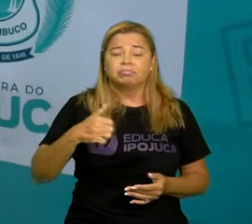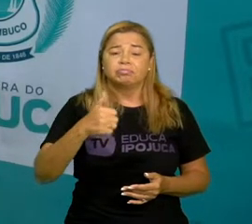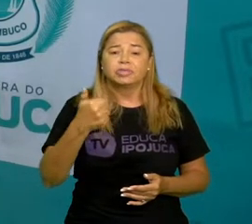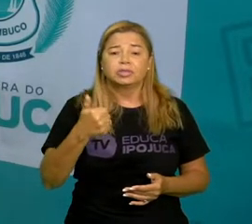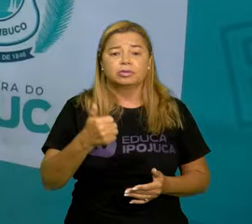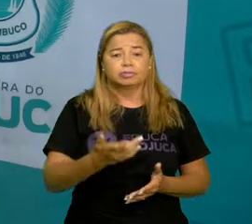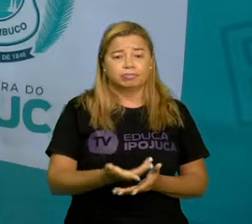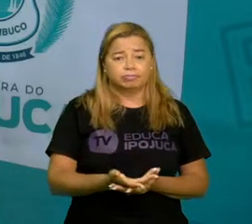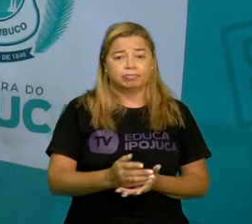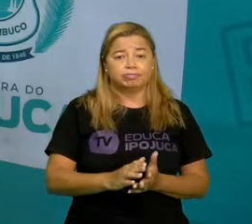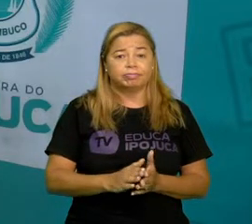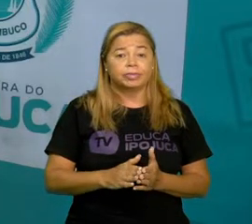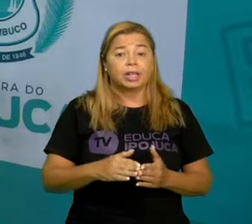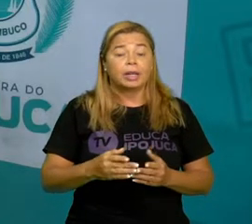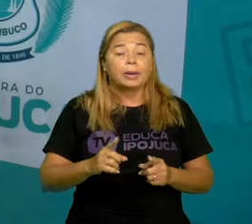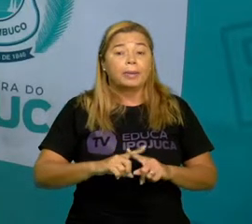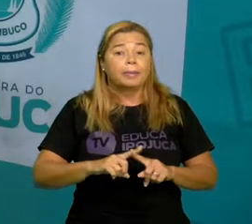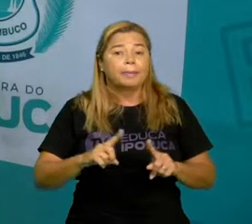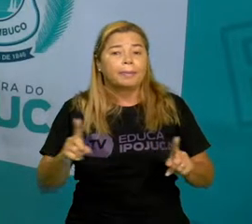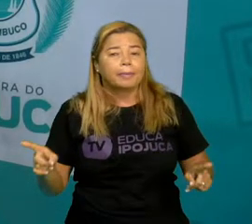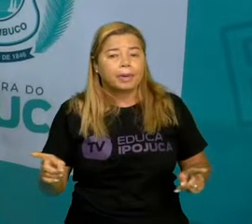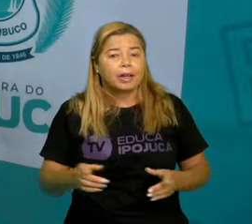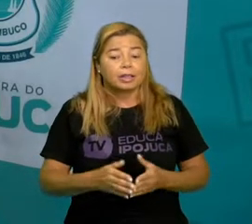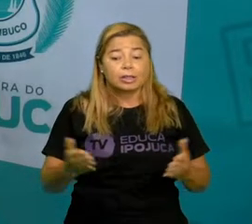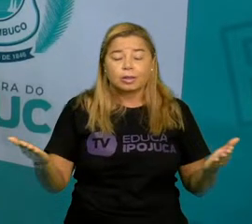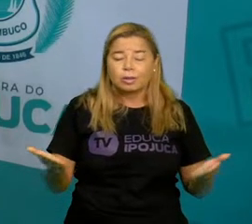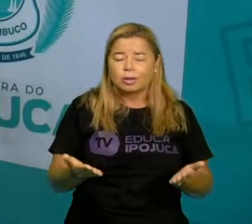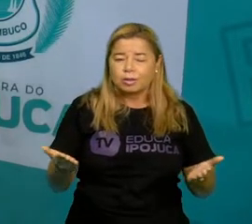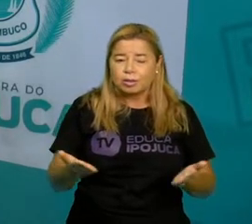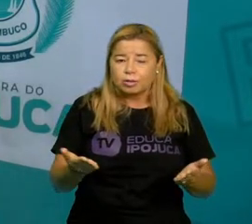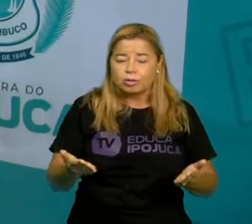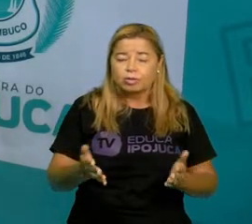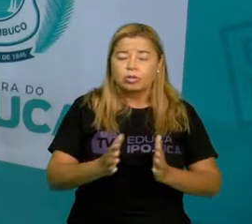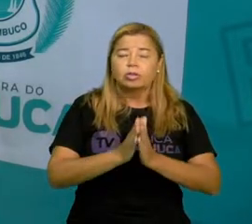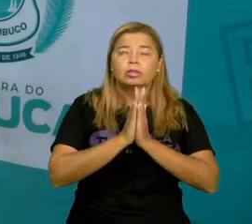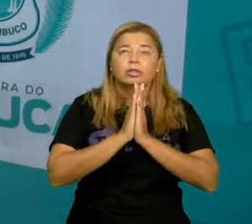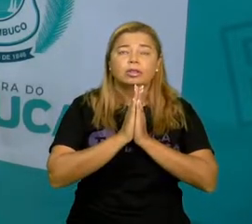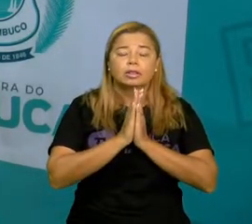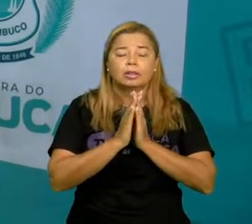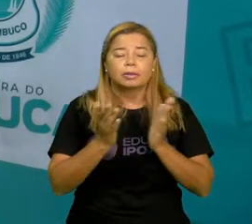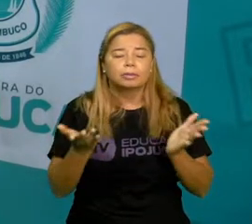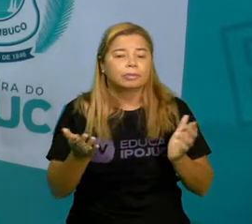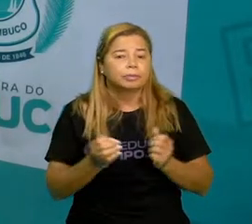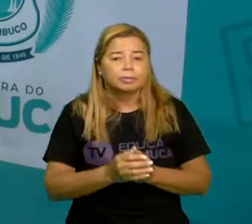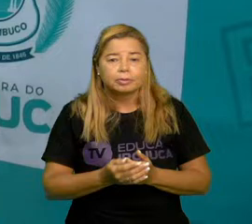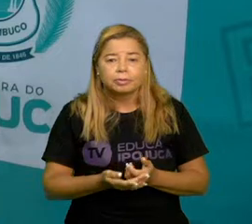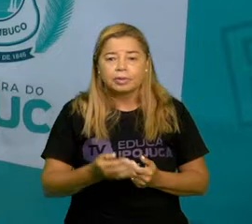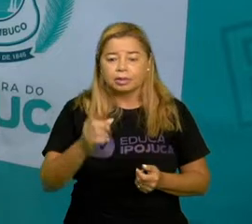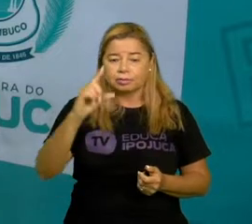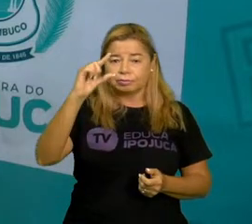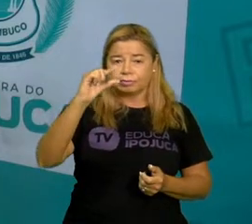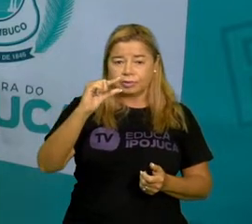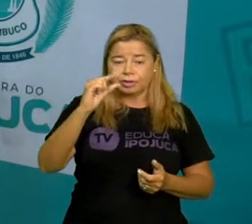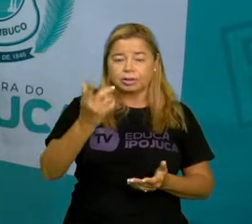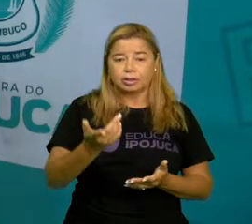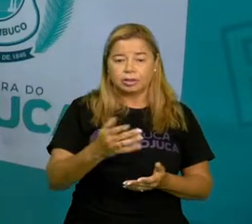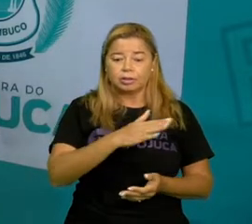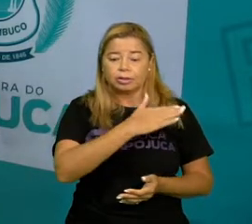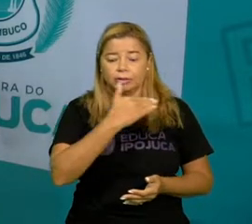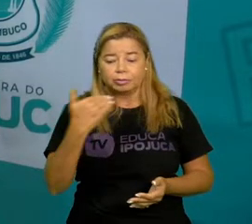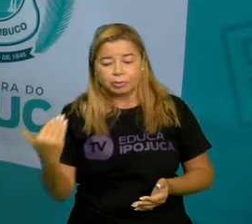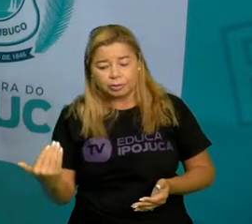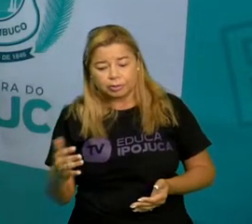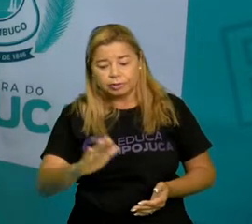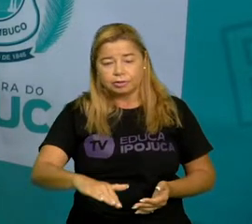taxas, graças a Deus, ela está um pouco diminuindo, ó. No ano de 2000 era 30% das crianças que